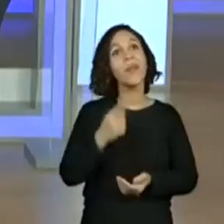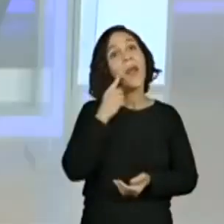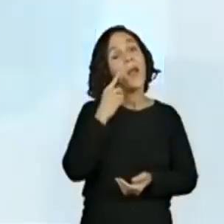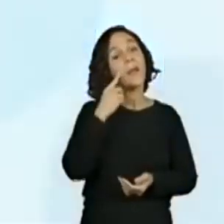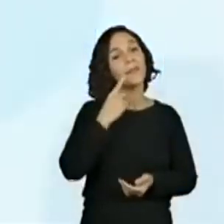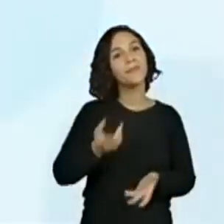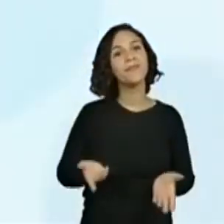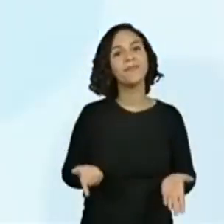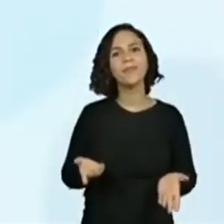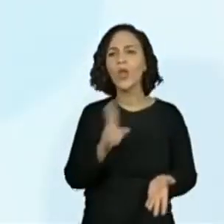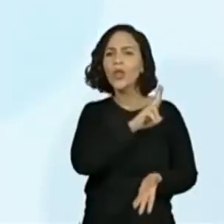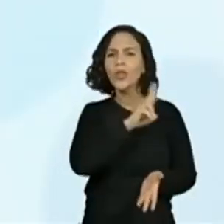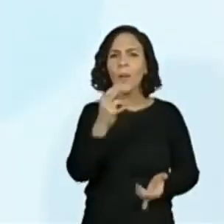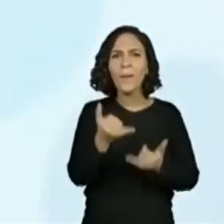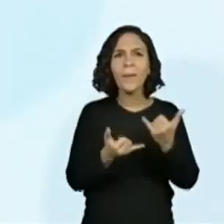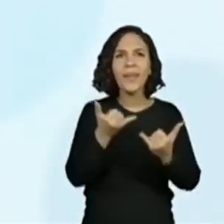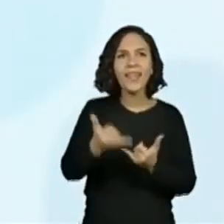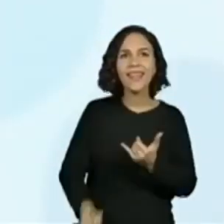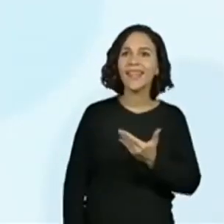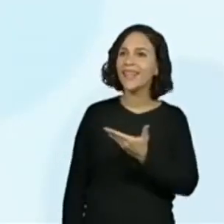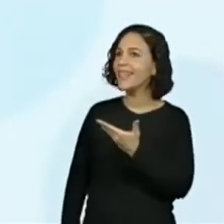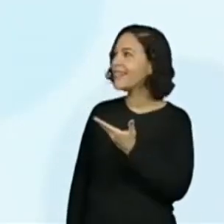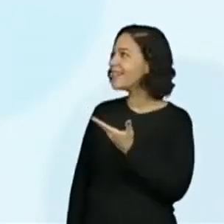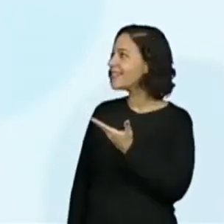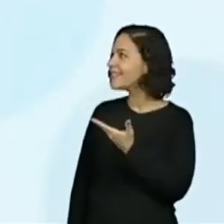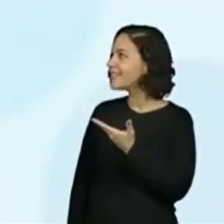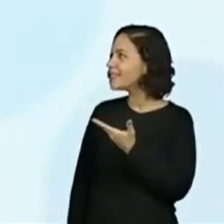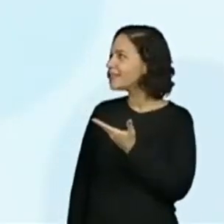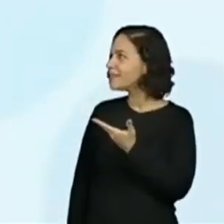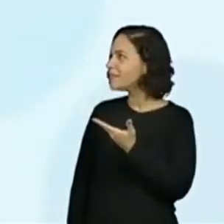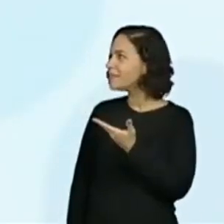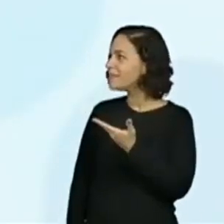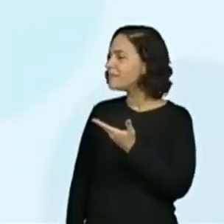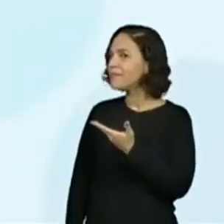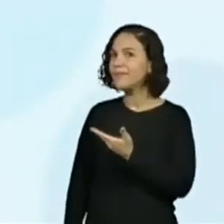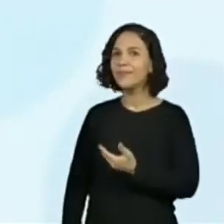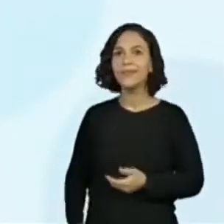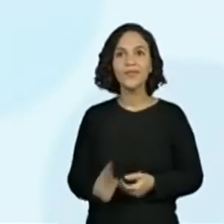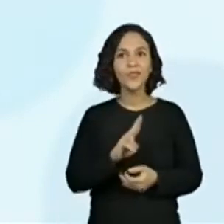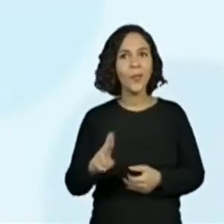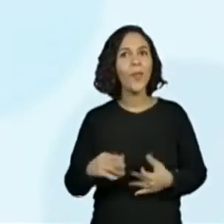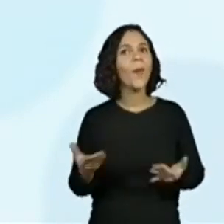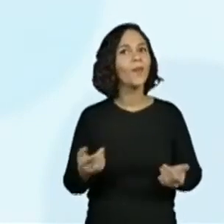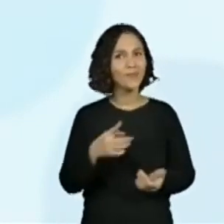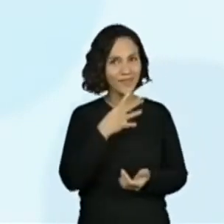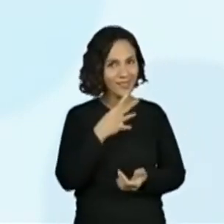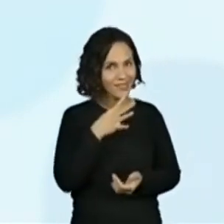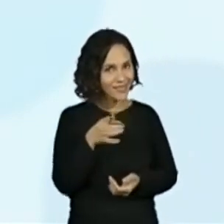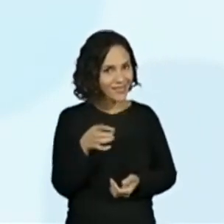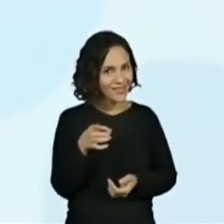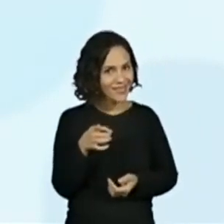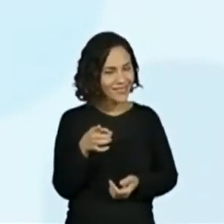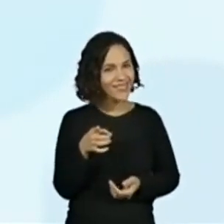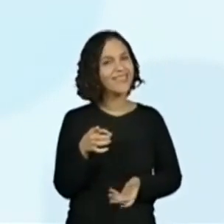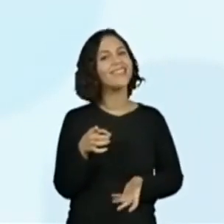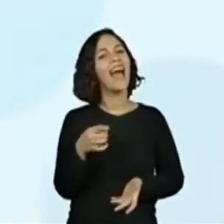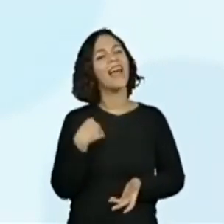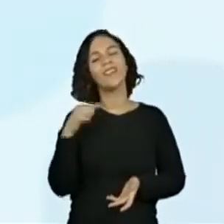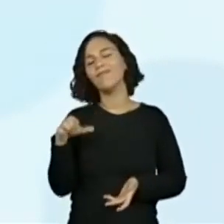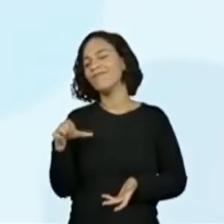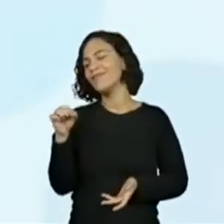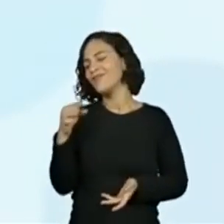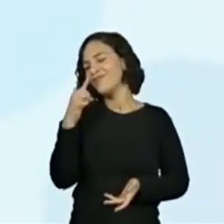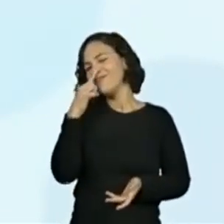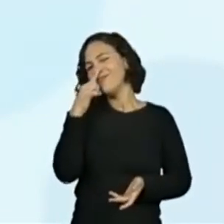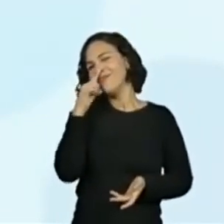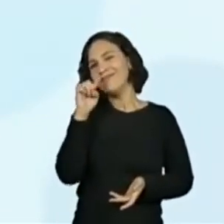Qual é o nome desta brincadeira? Ah, é a brincadeira preferida. Ah, é a brincadeira, para quem está